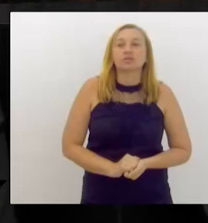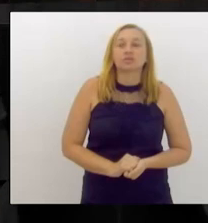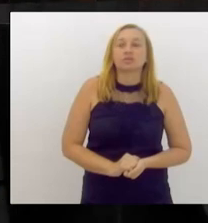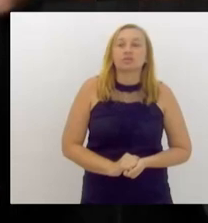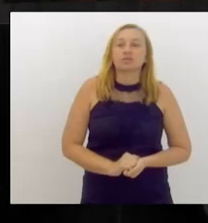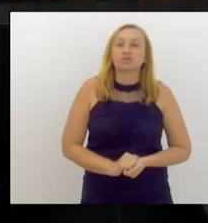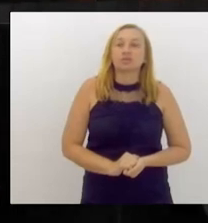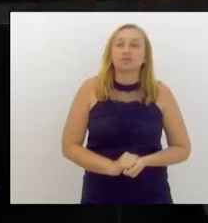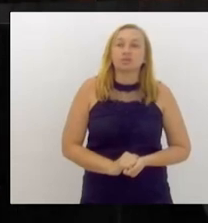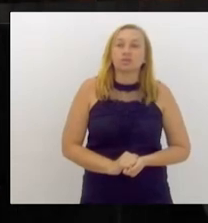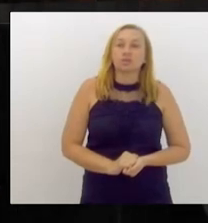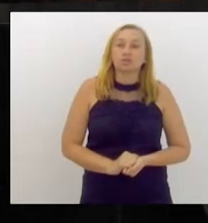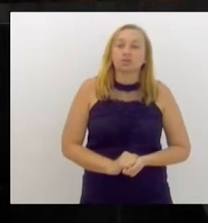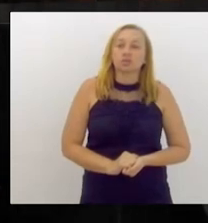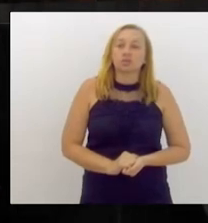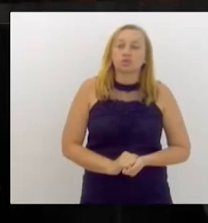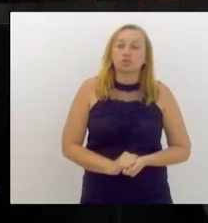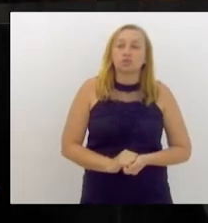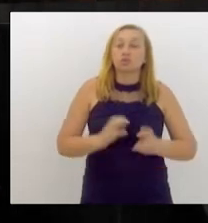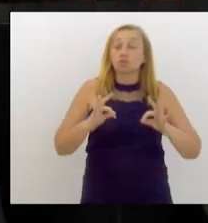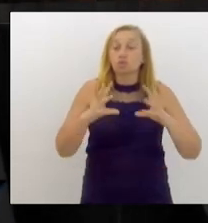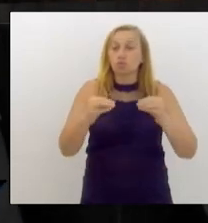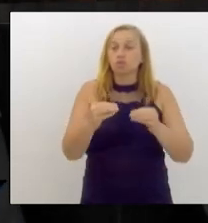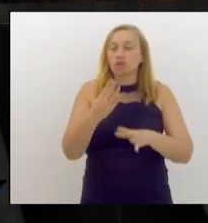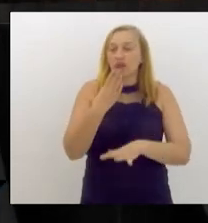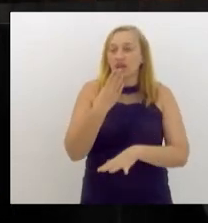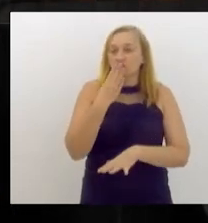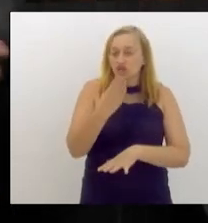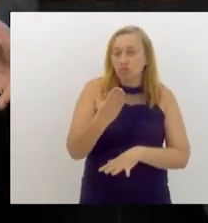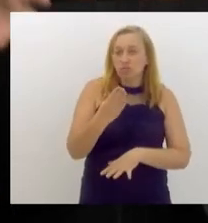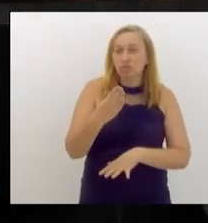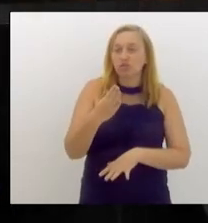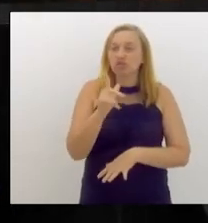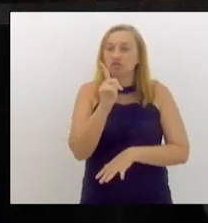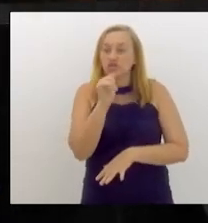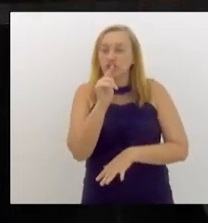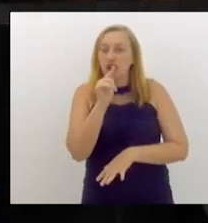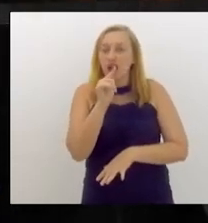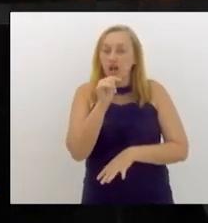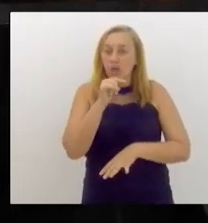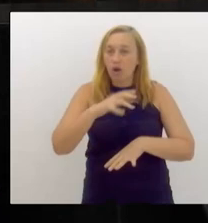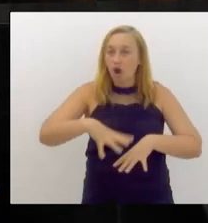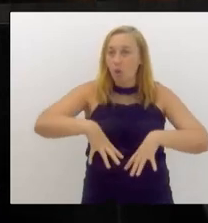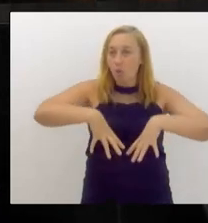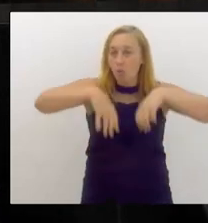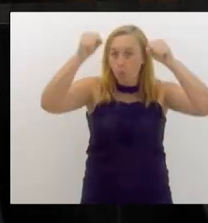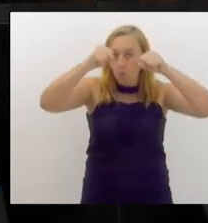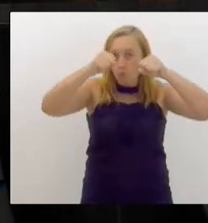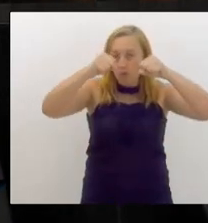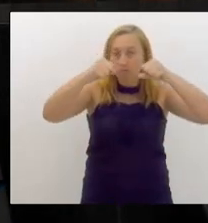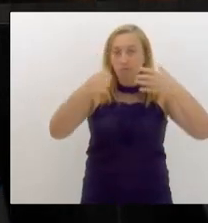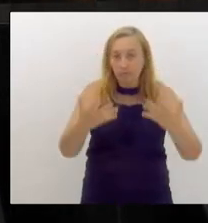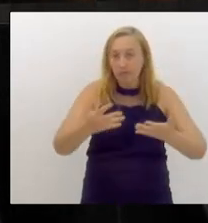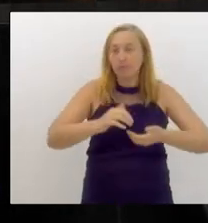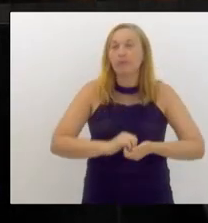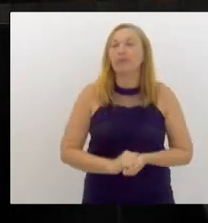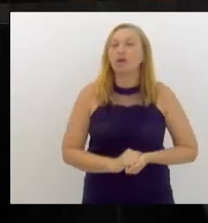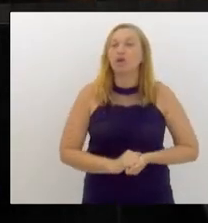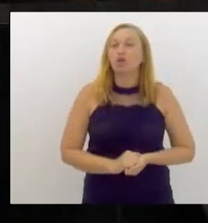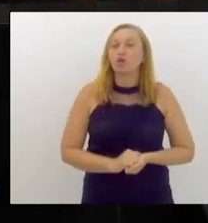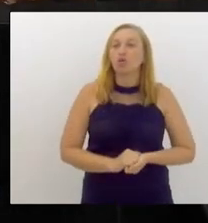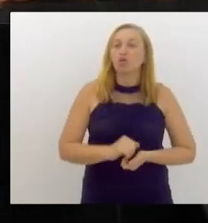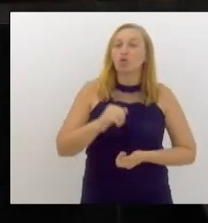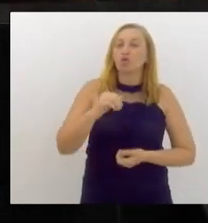todo o que é tipo de água, o ar fica mais úmido, se